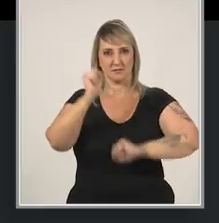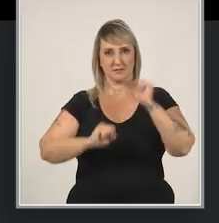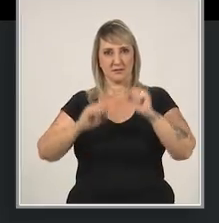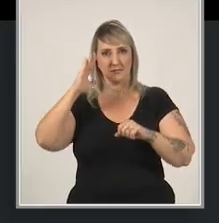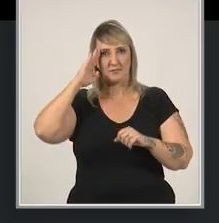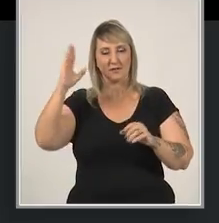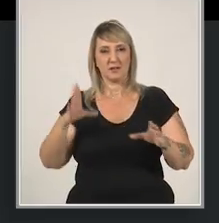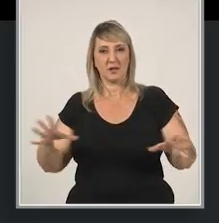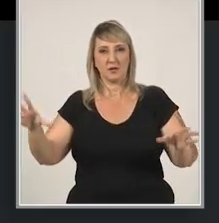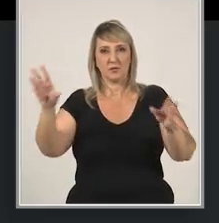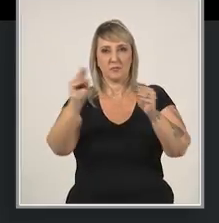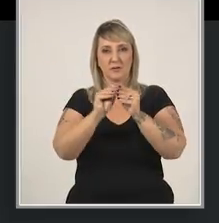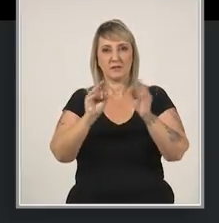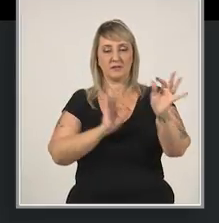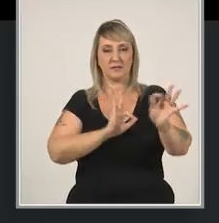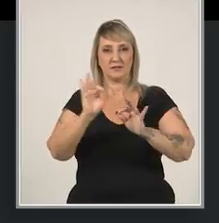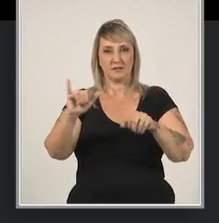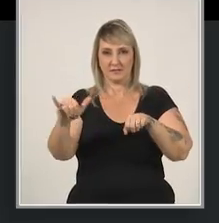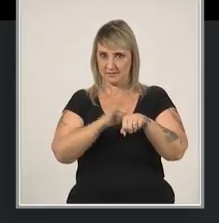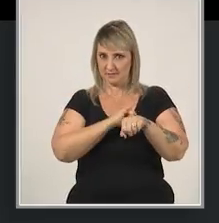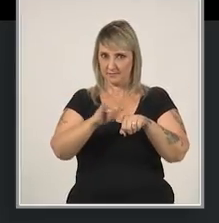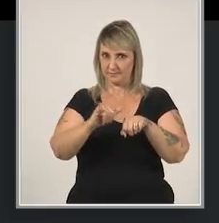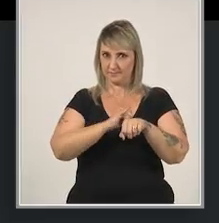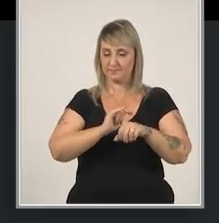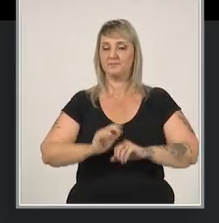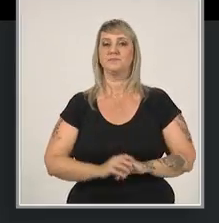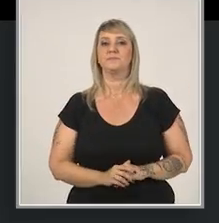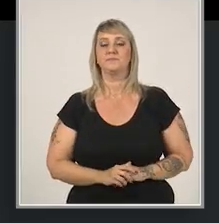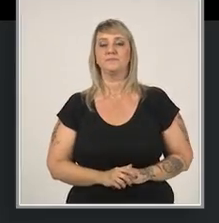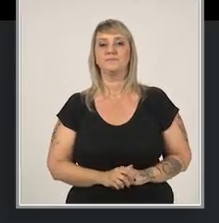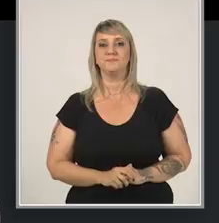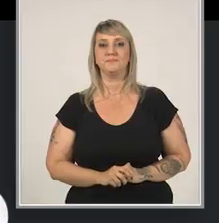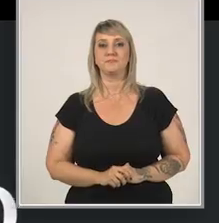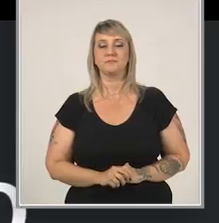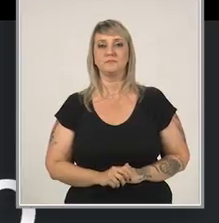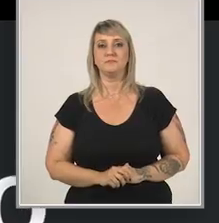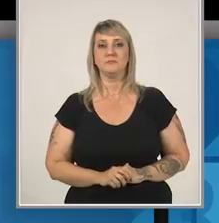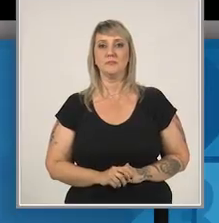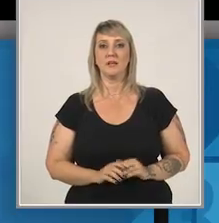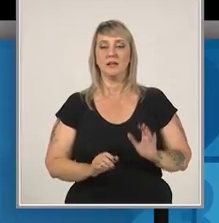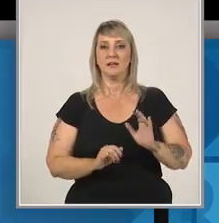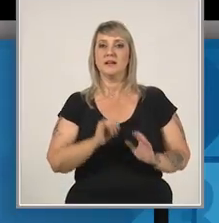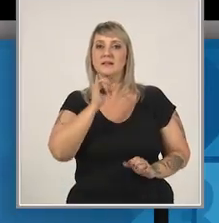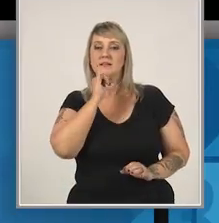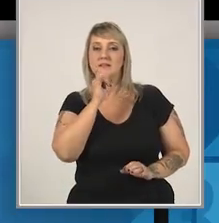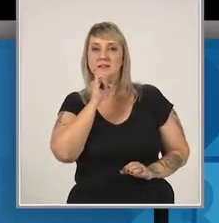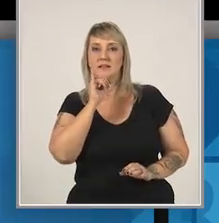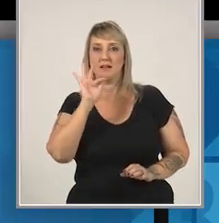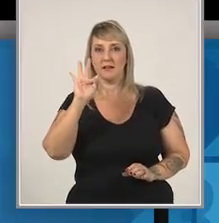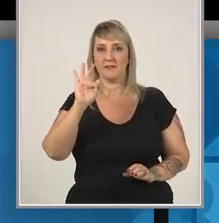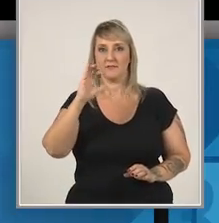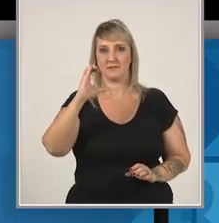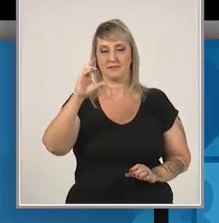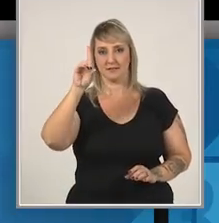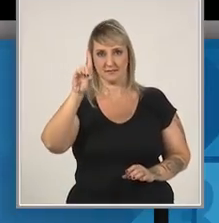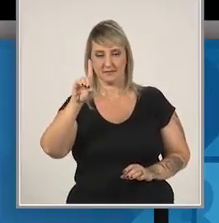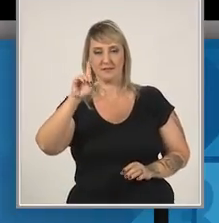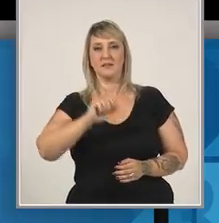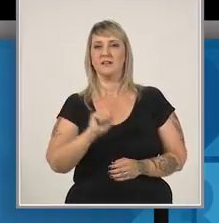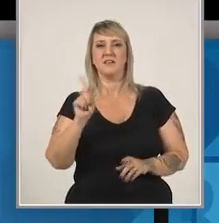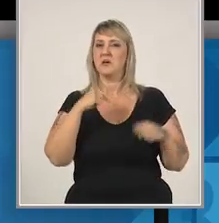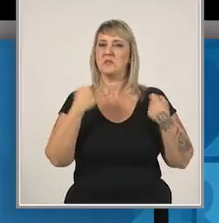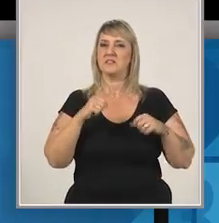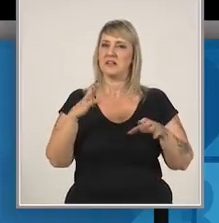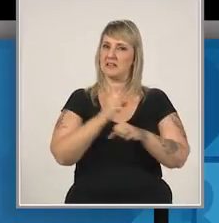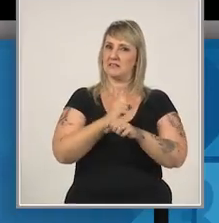principalmente como complemento ao planejamento estratégico. A exemplo do fluxo de caixa descontado,